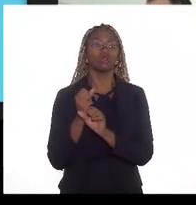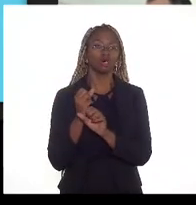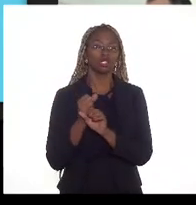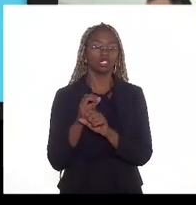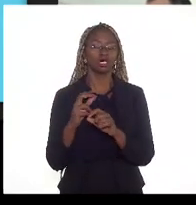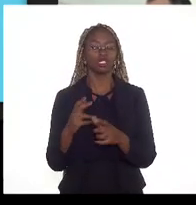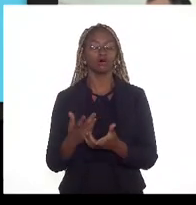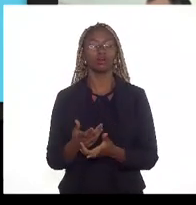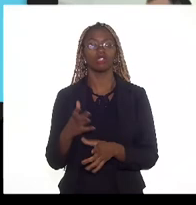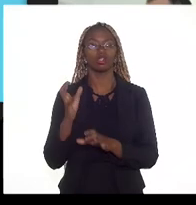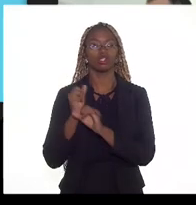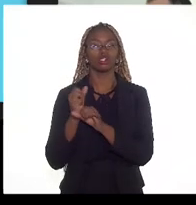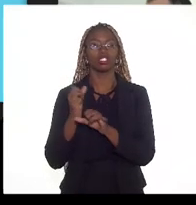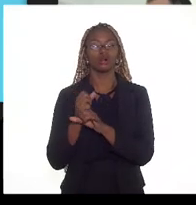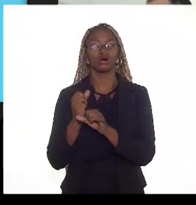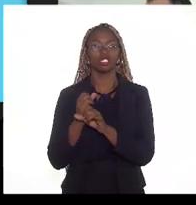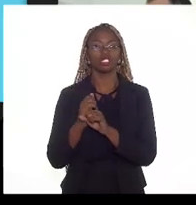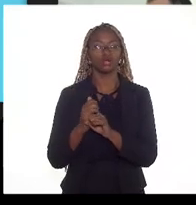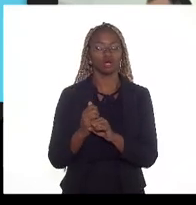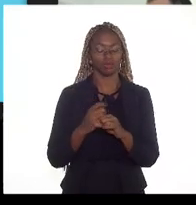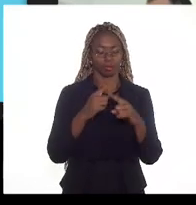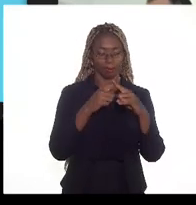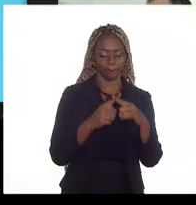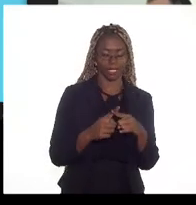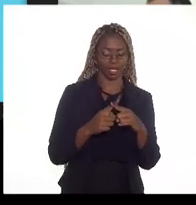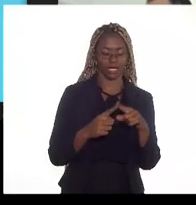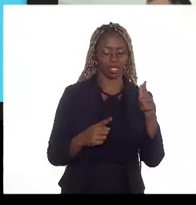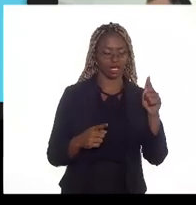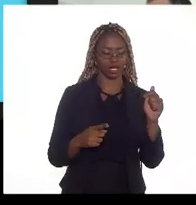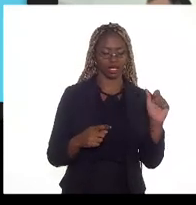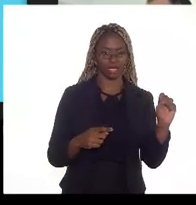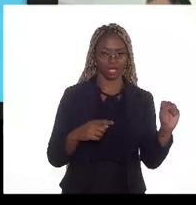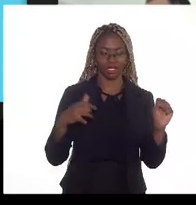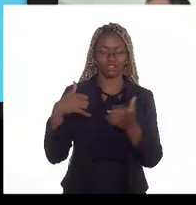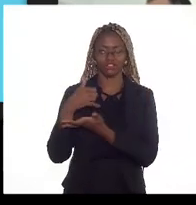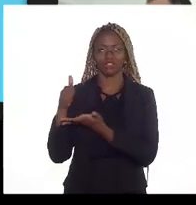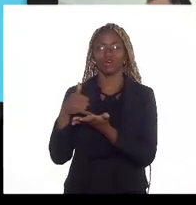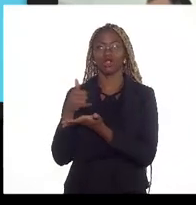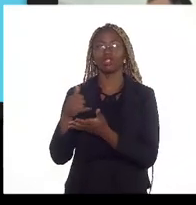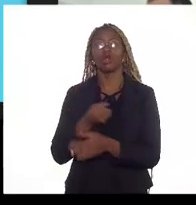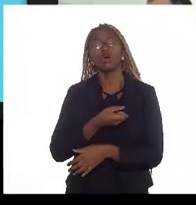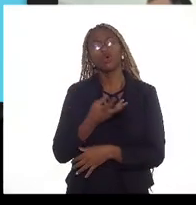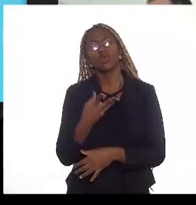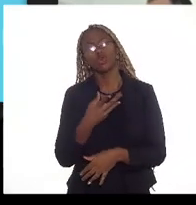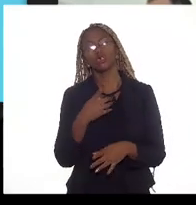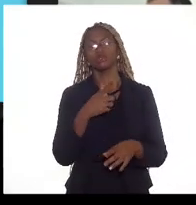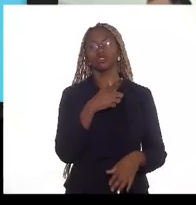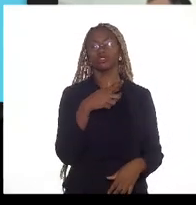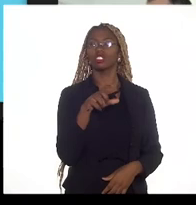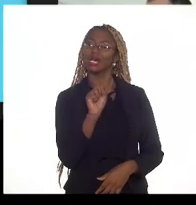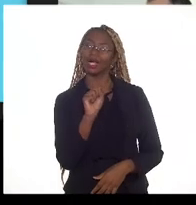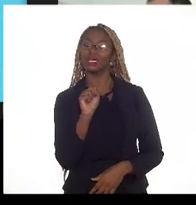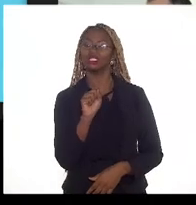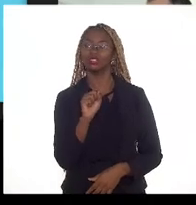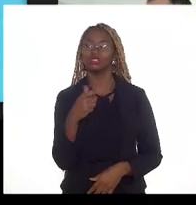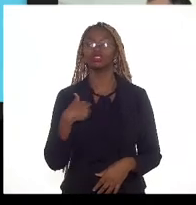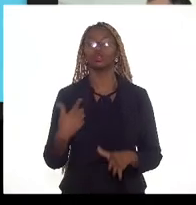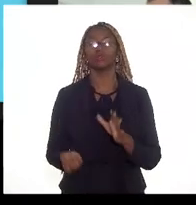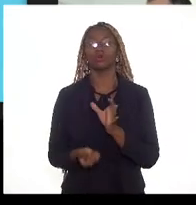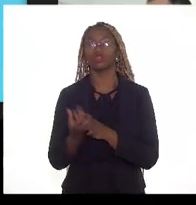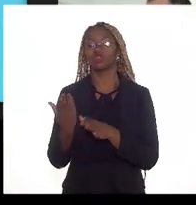razão gás óleo ou seja quanto de gás foi